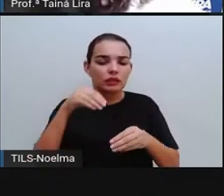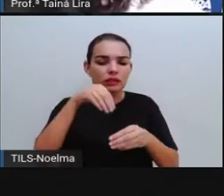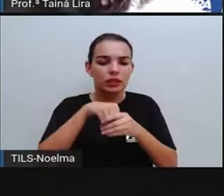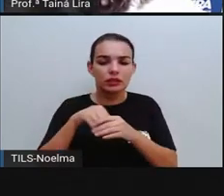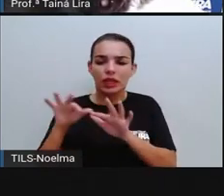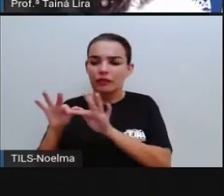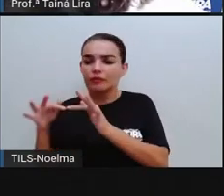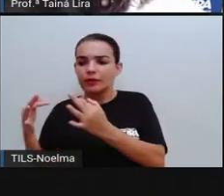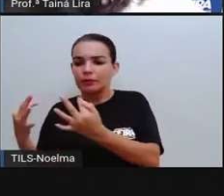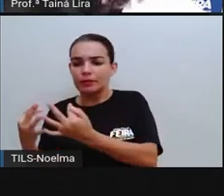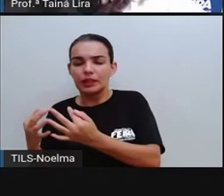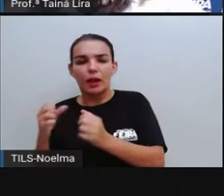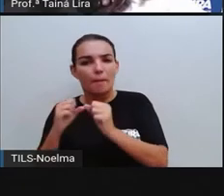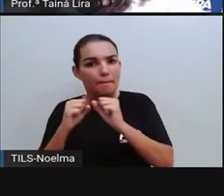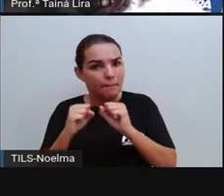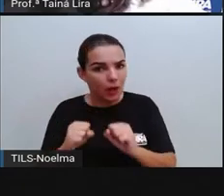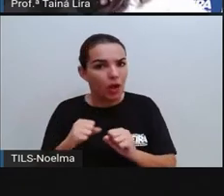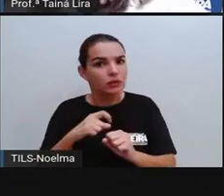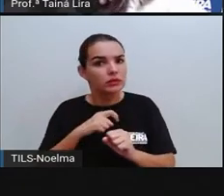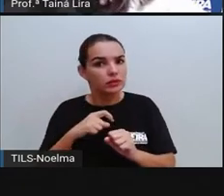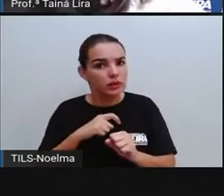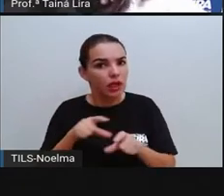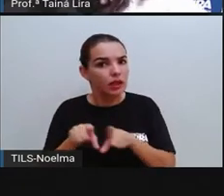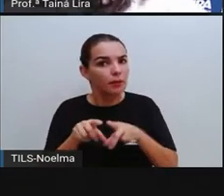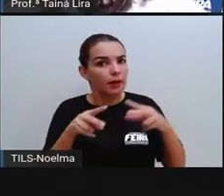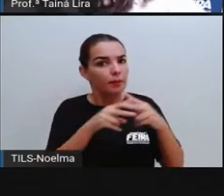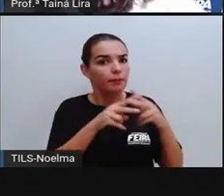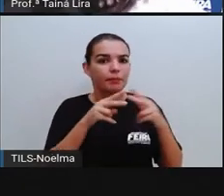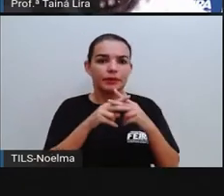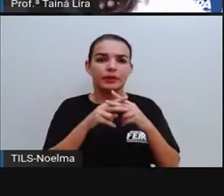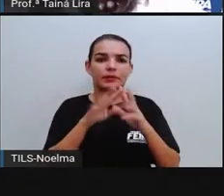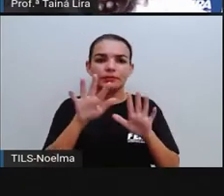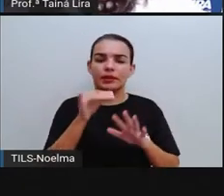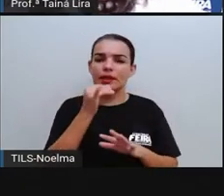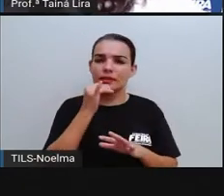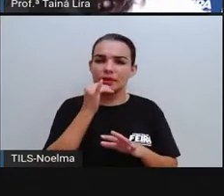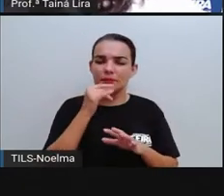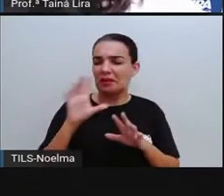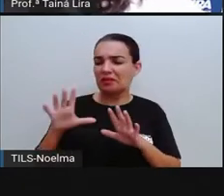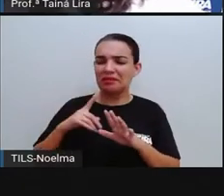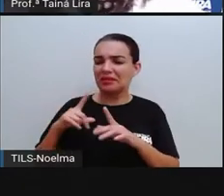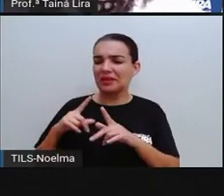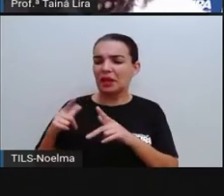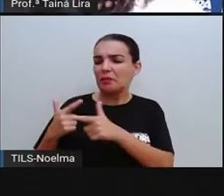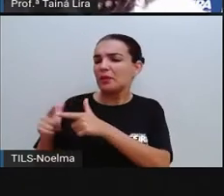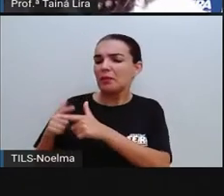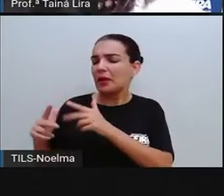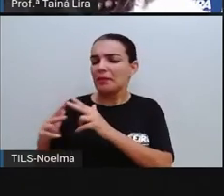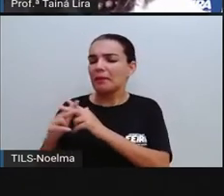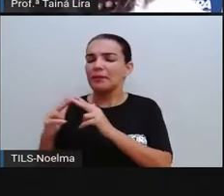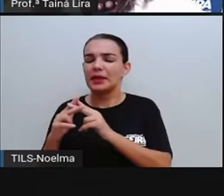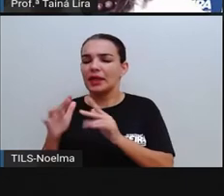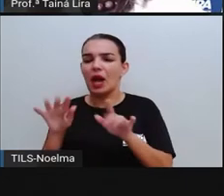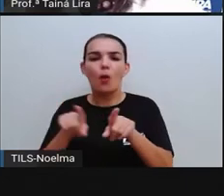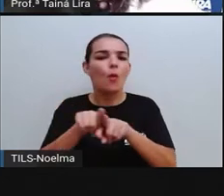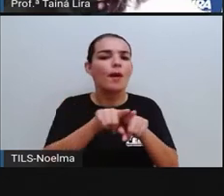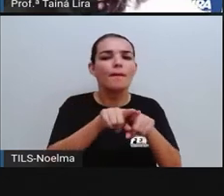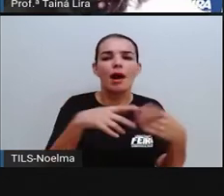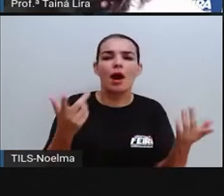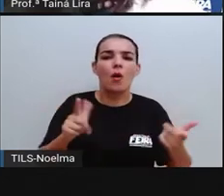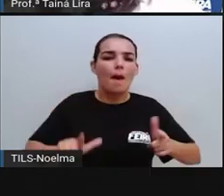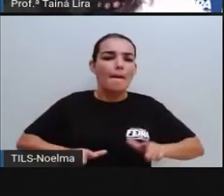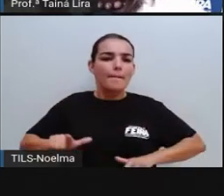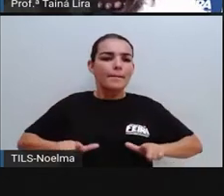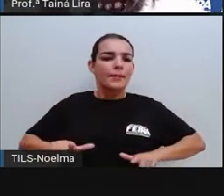Mas como assim, por exemplo, um conflito com o irmão, um conflito com o primo,